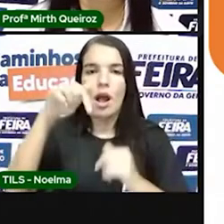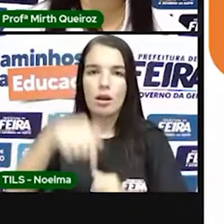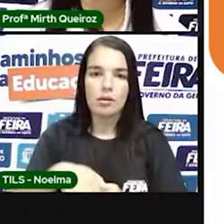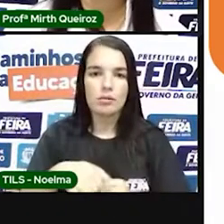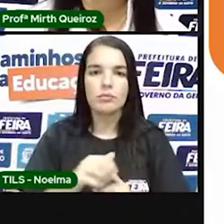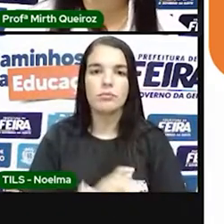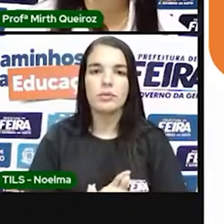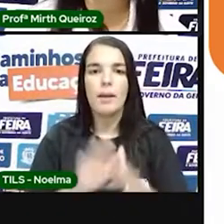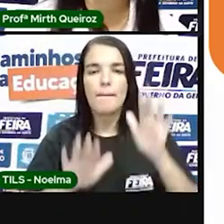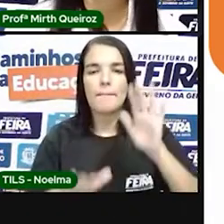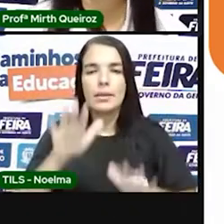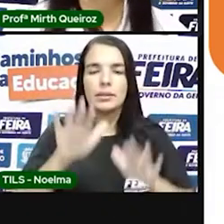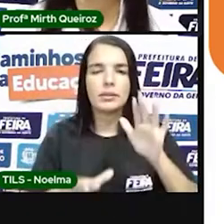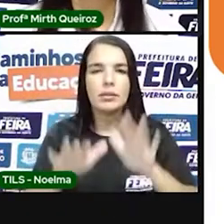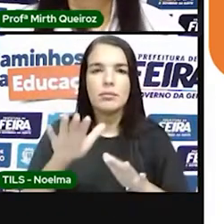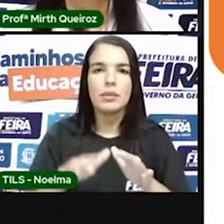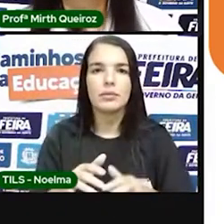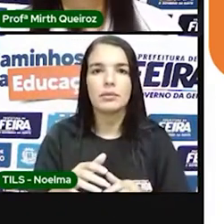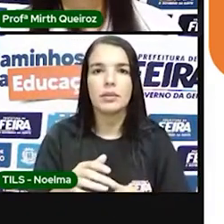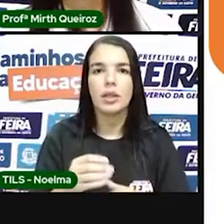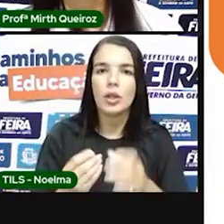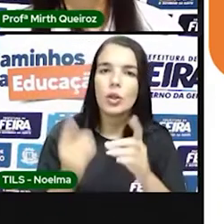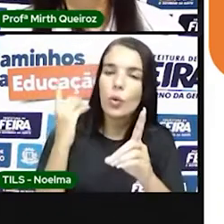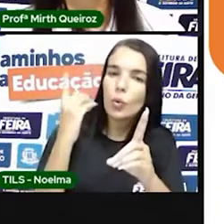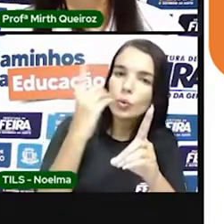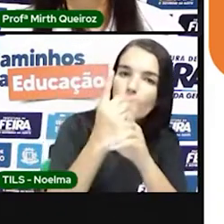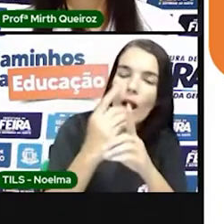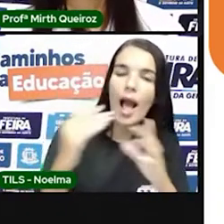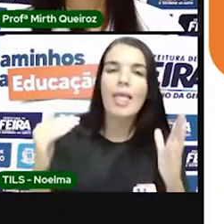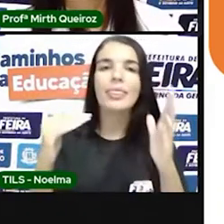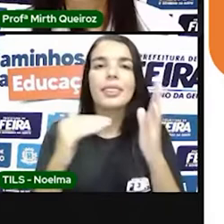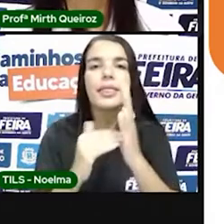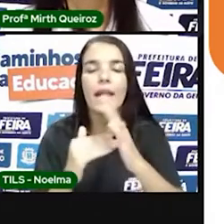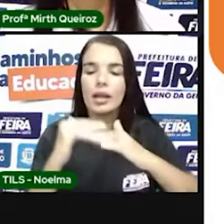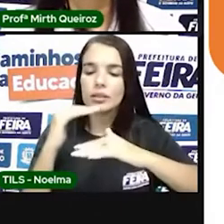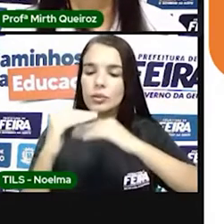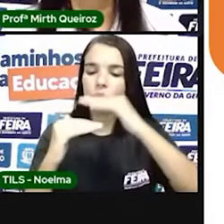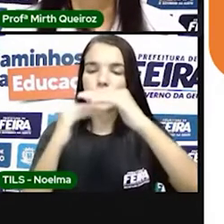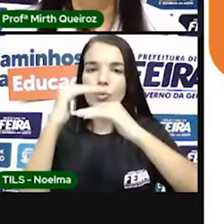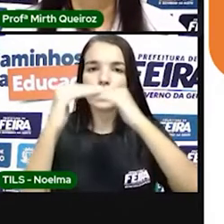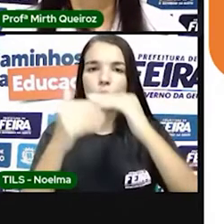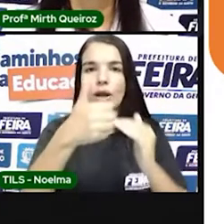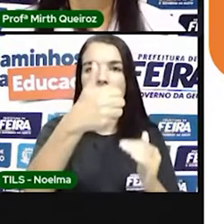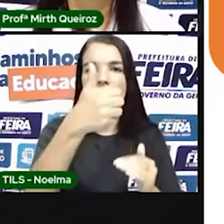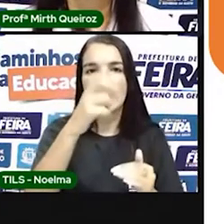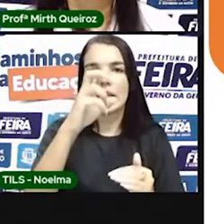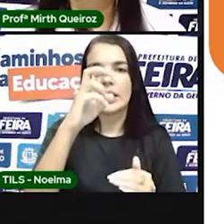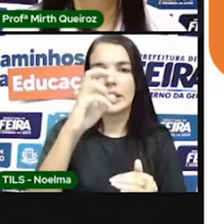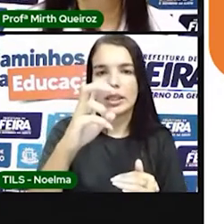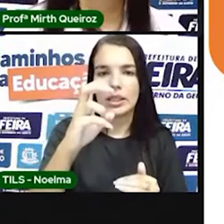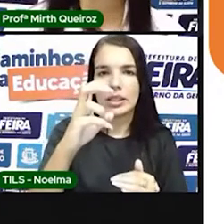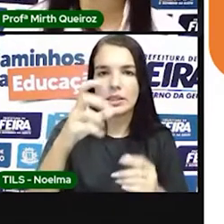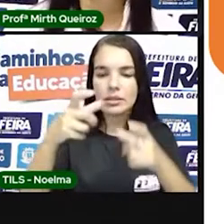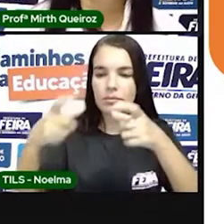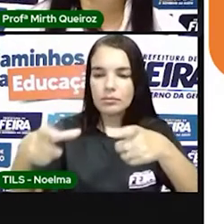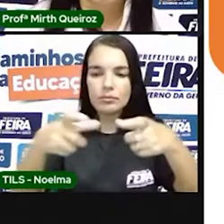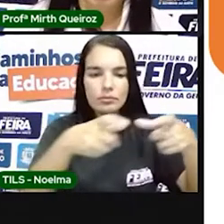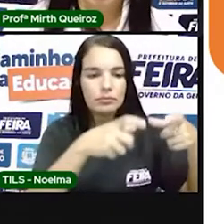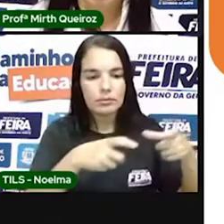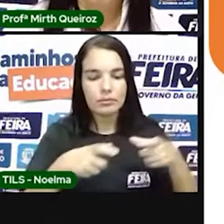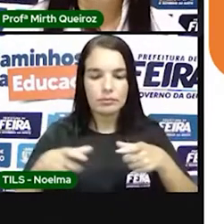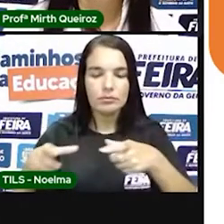-colonial, então, vai do descobrimento até a implantação dessa estrutura, que seria as capitanias